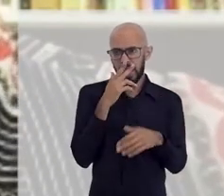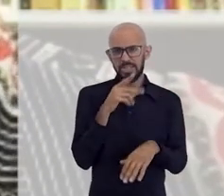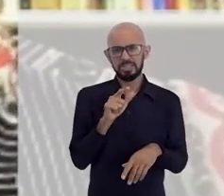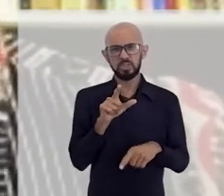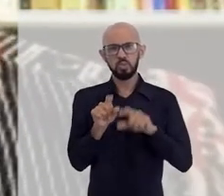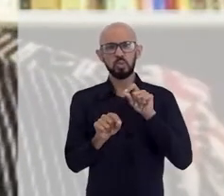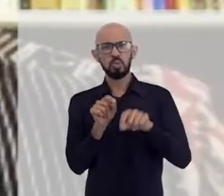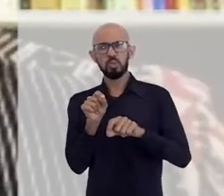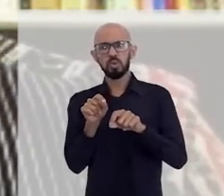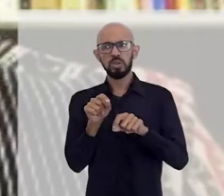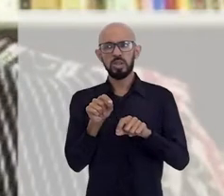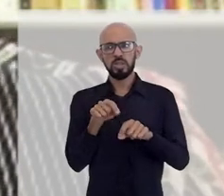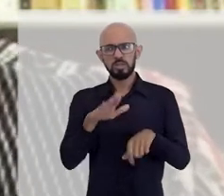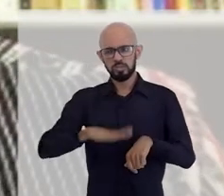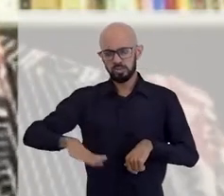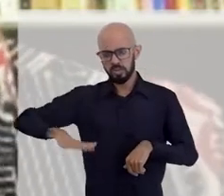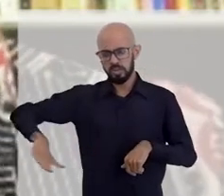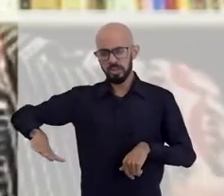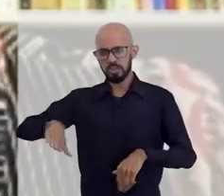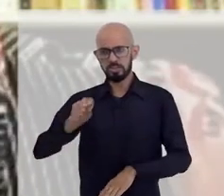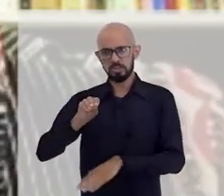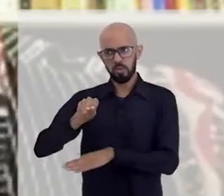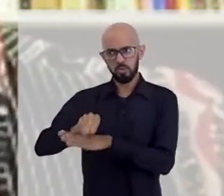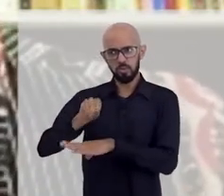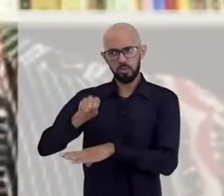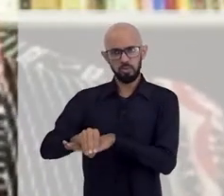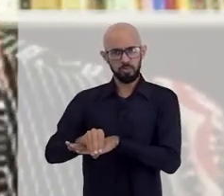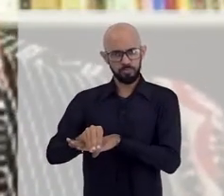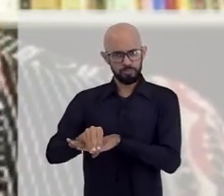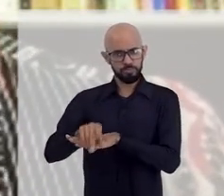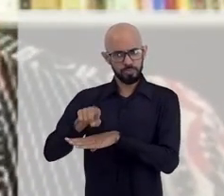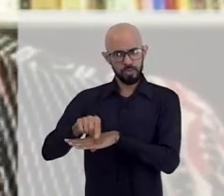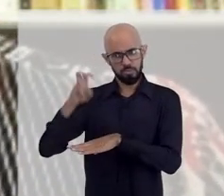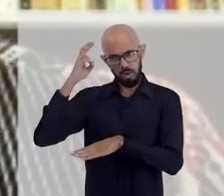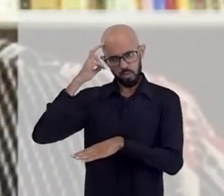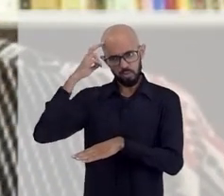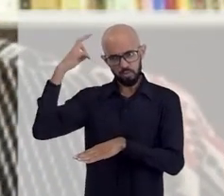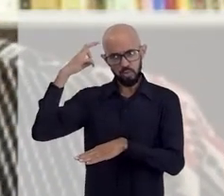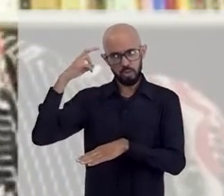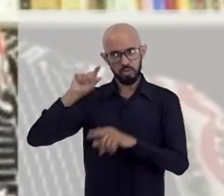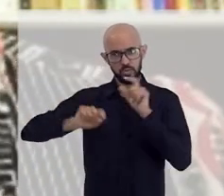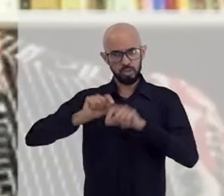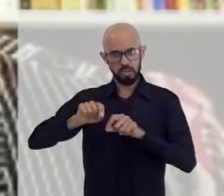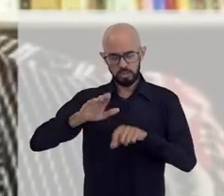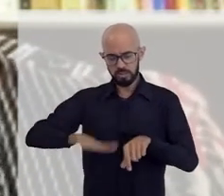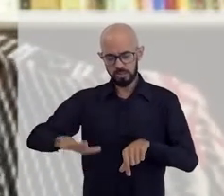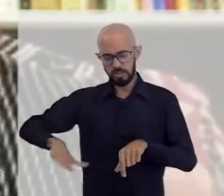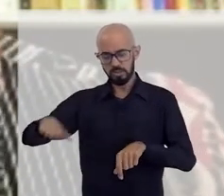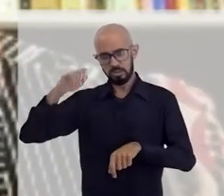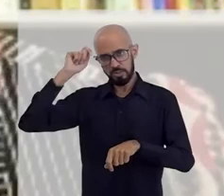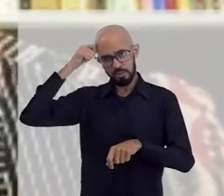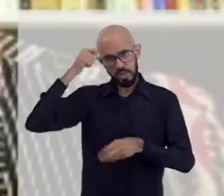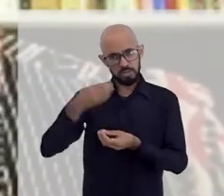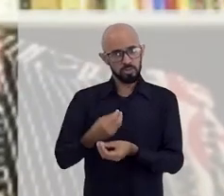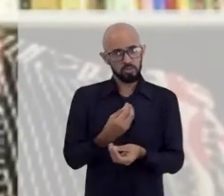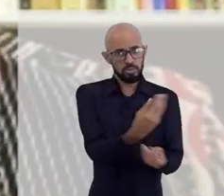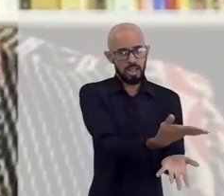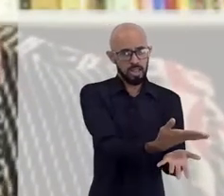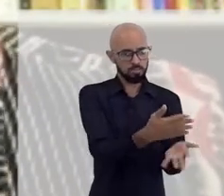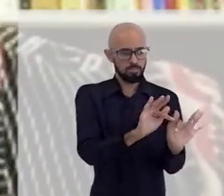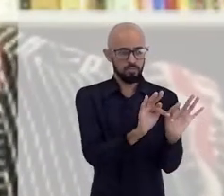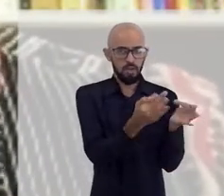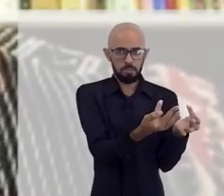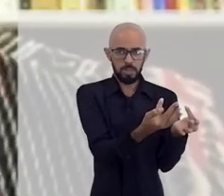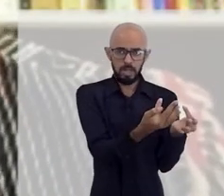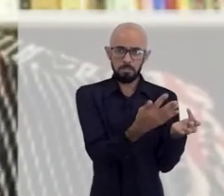os meninos são criados, isso era um costume das crianças negras serem levadas por alguma família para